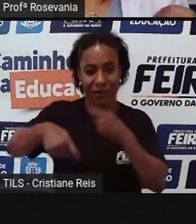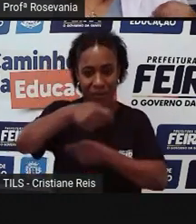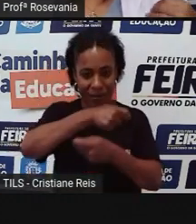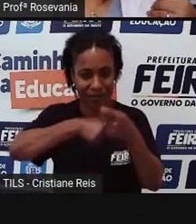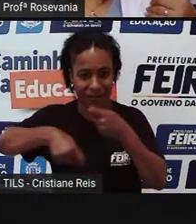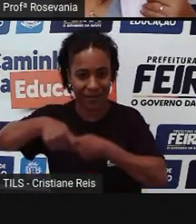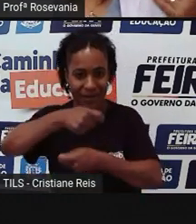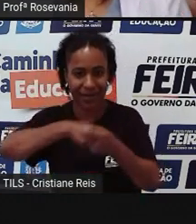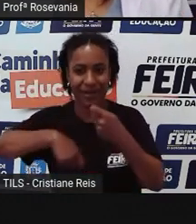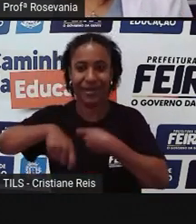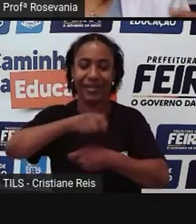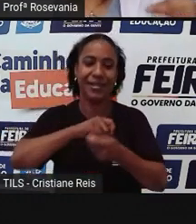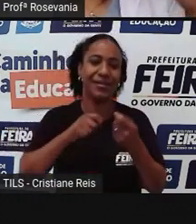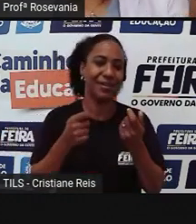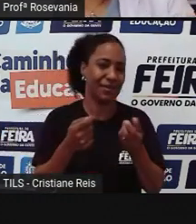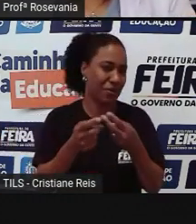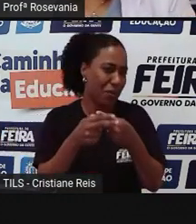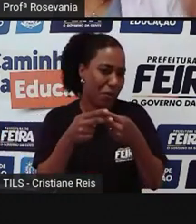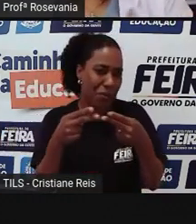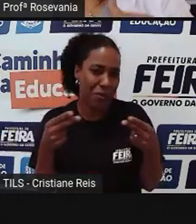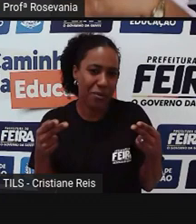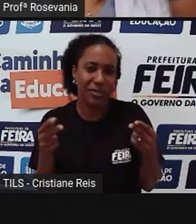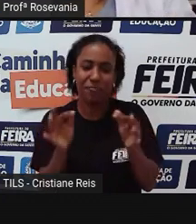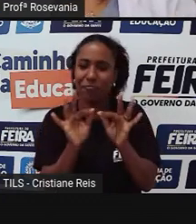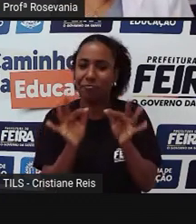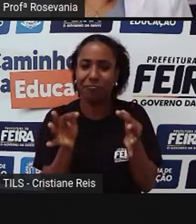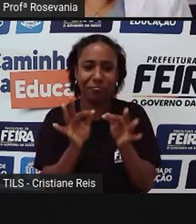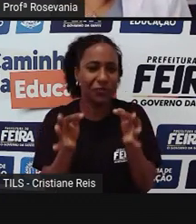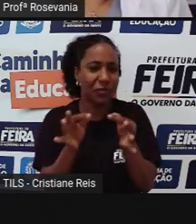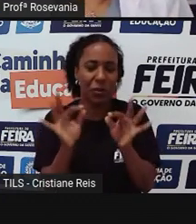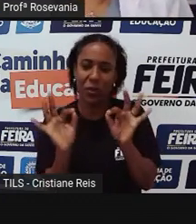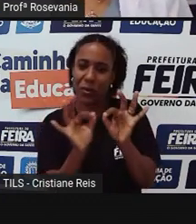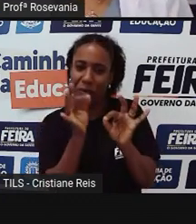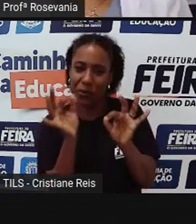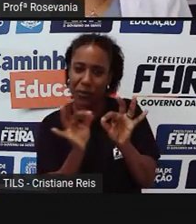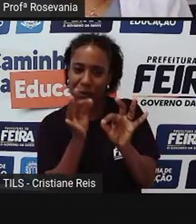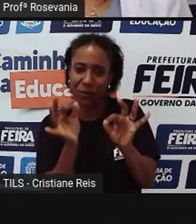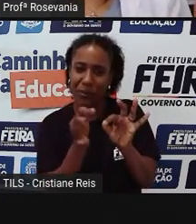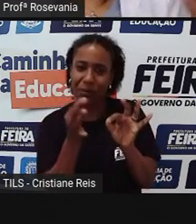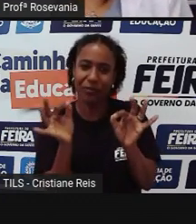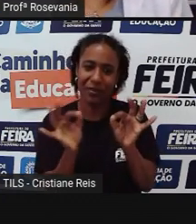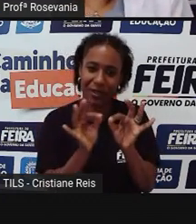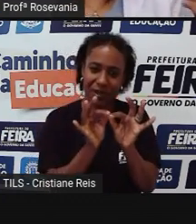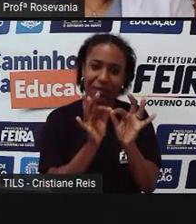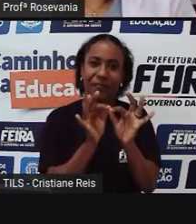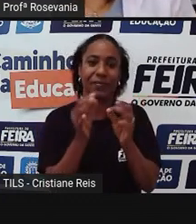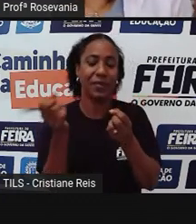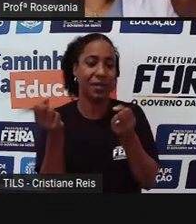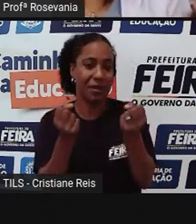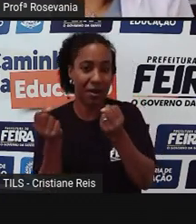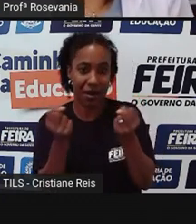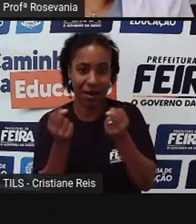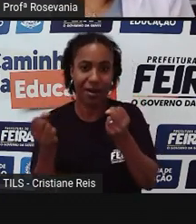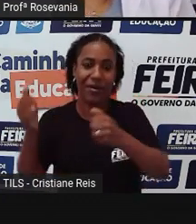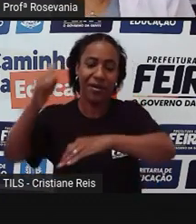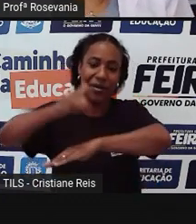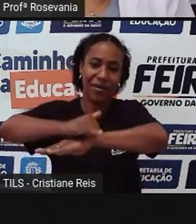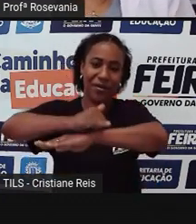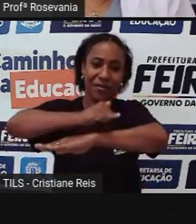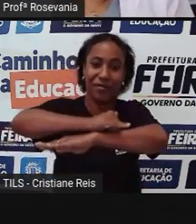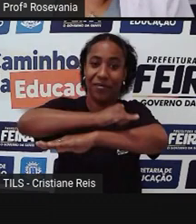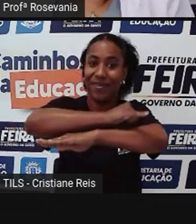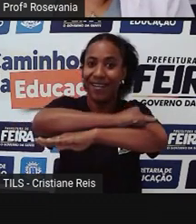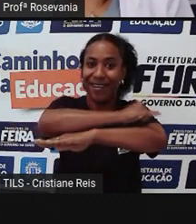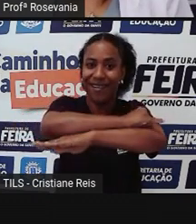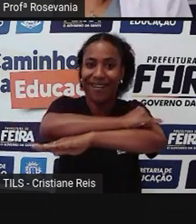coisas simples ali, de alfinete, até você comprar, né, carros ou até mesmo avião, já que a gente tem fábrica de